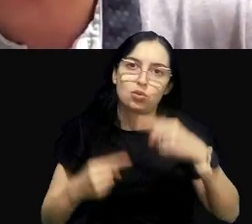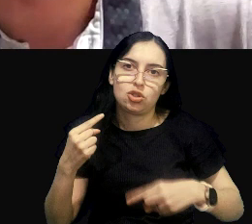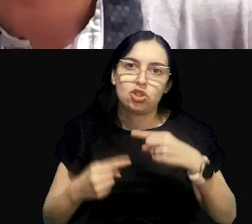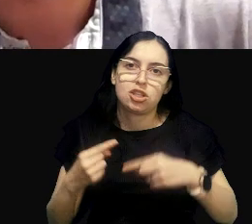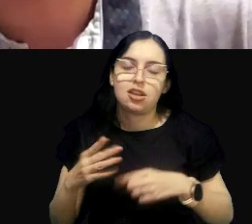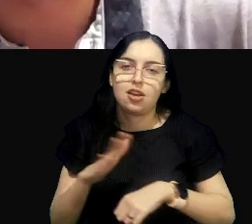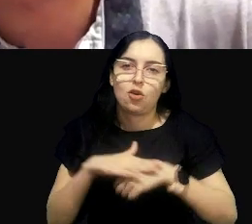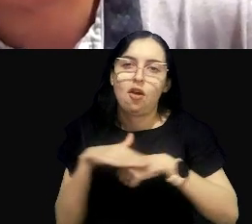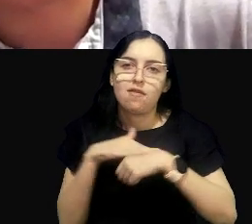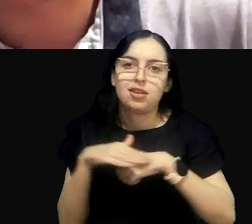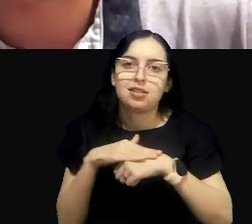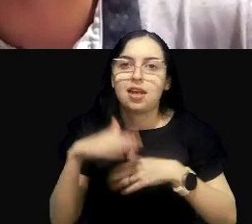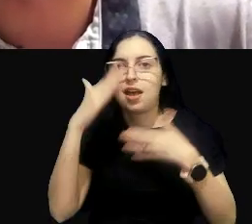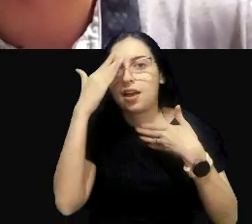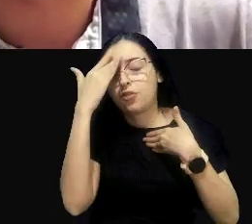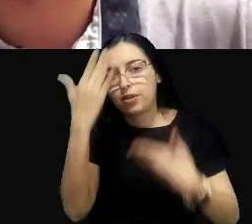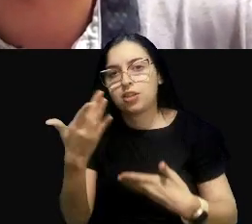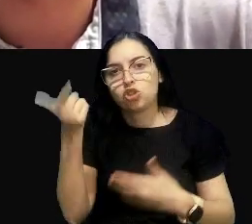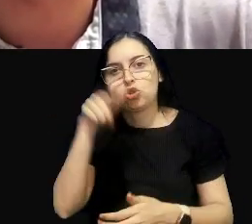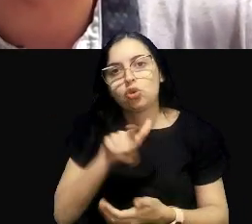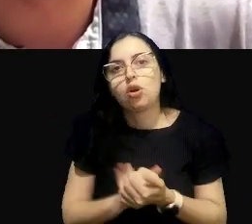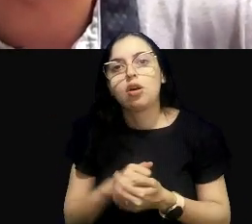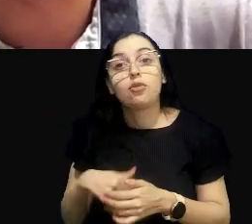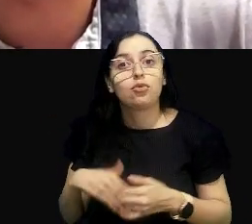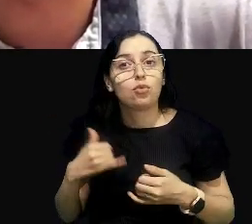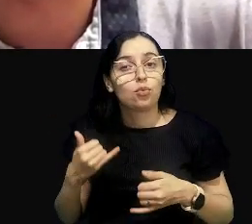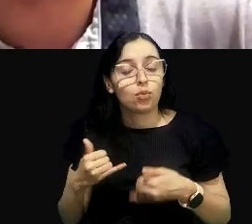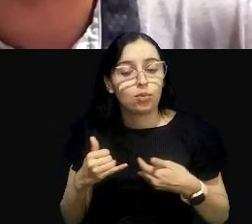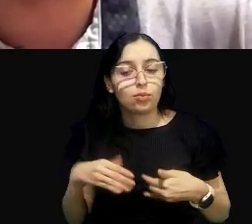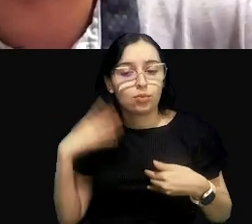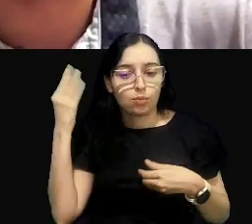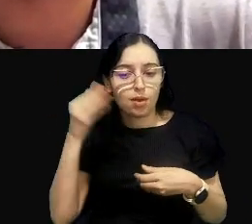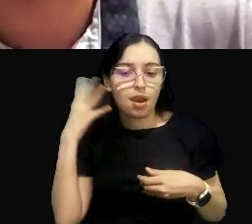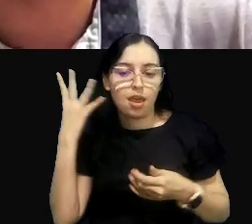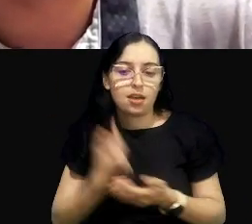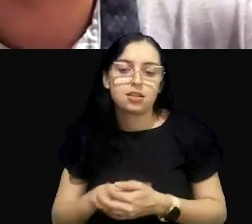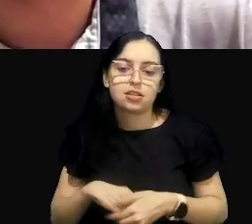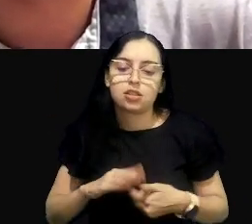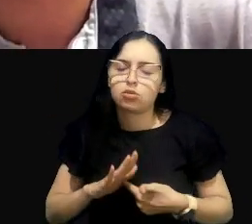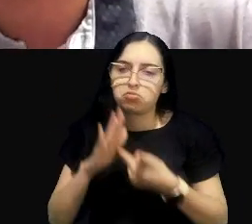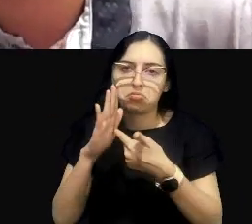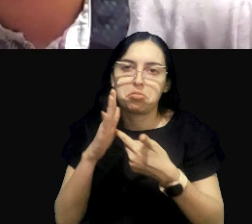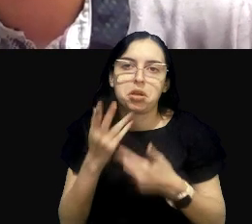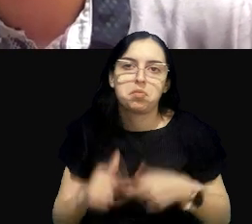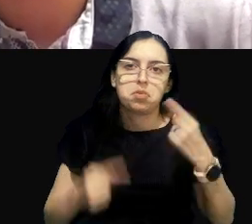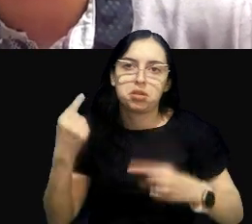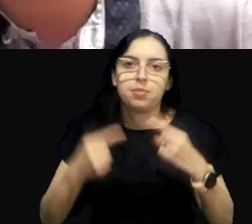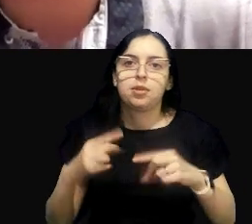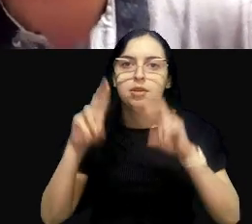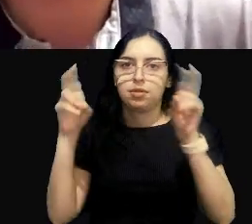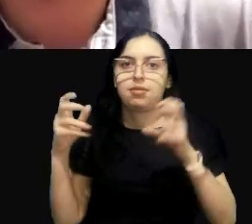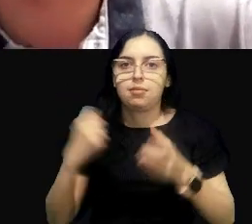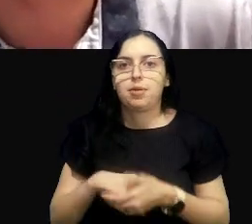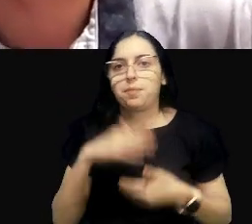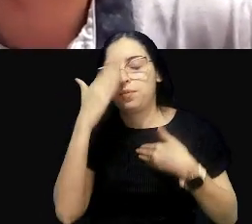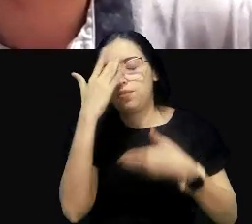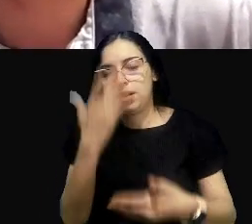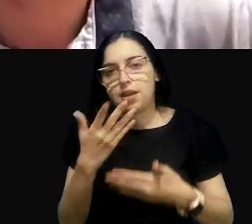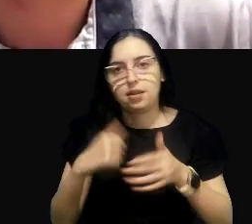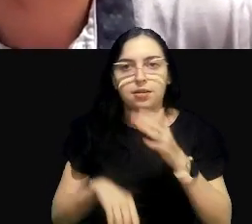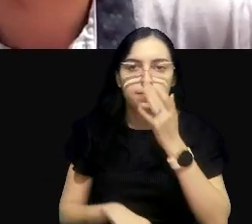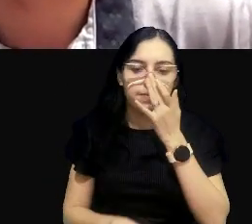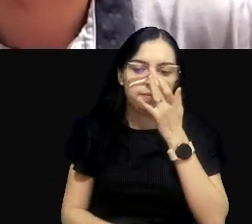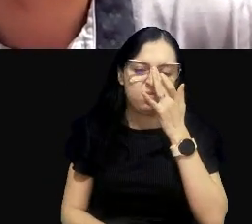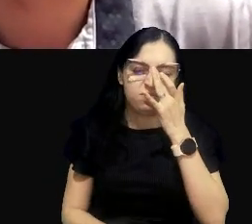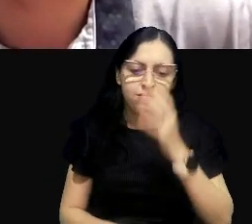conversar. Agradeço novamente a oportunidade e estou aqui à disposição para a gente debater o assunto. Obrigado. Obrigado.